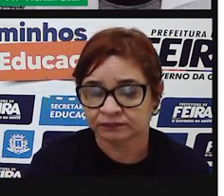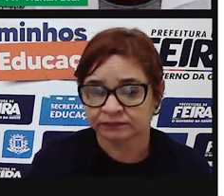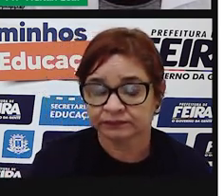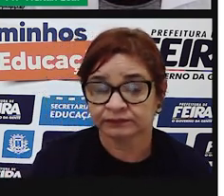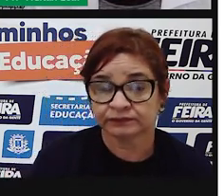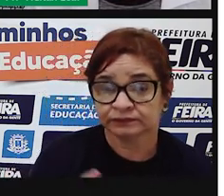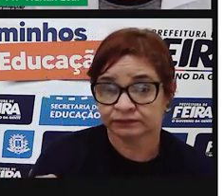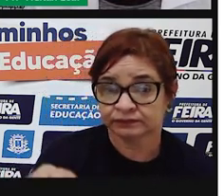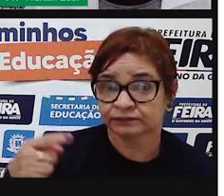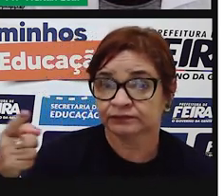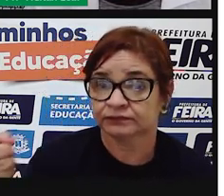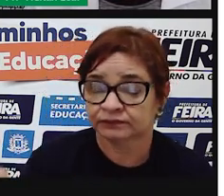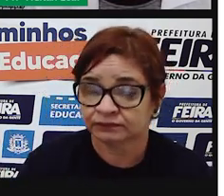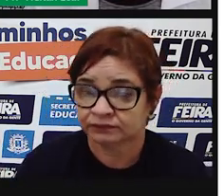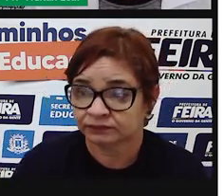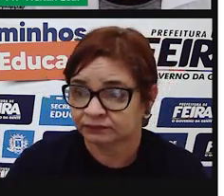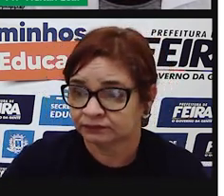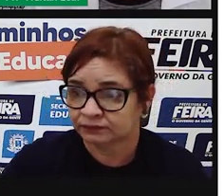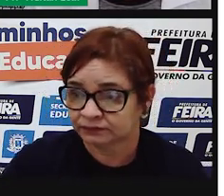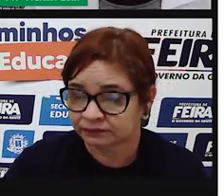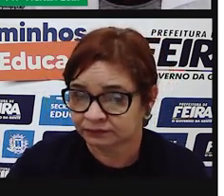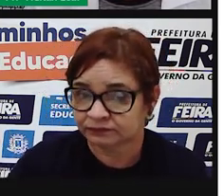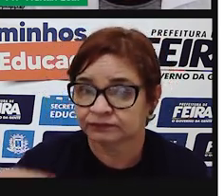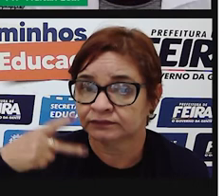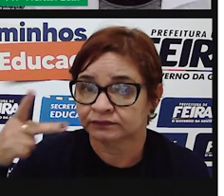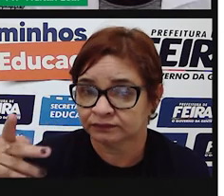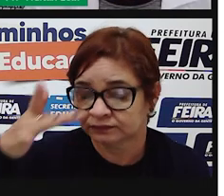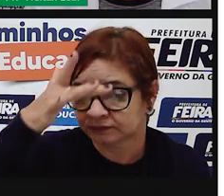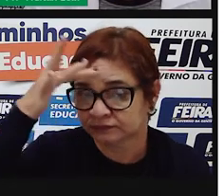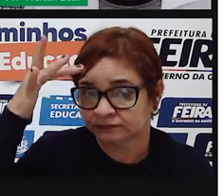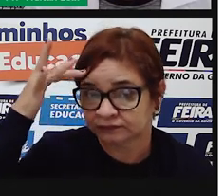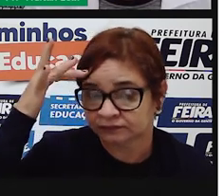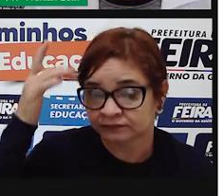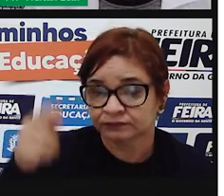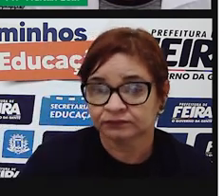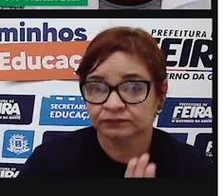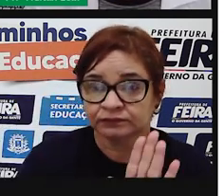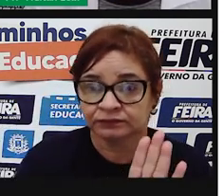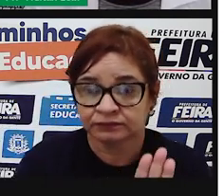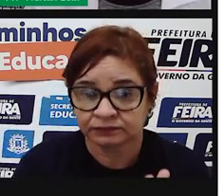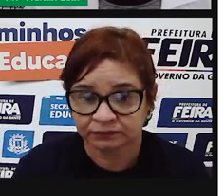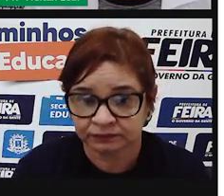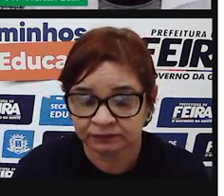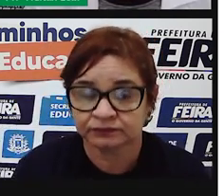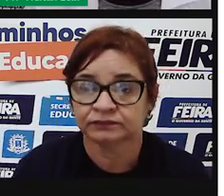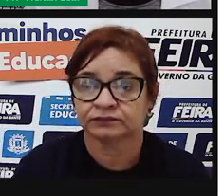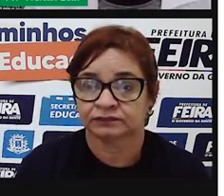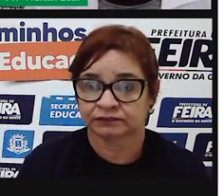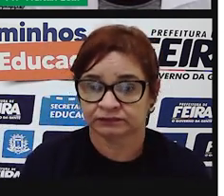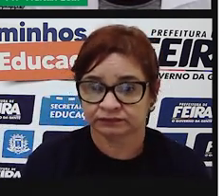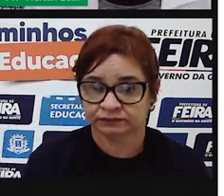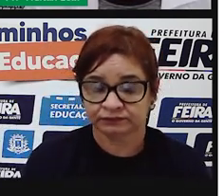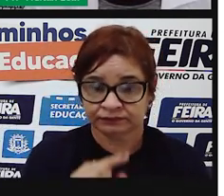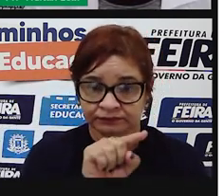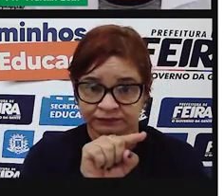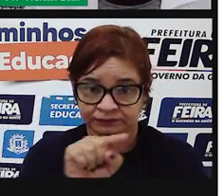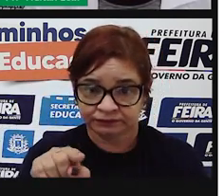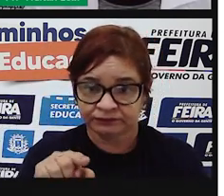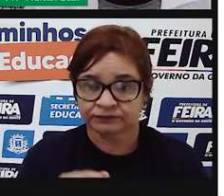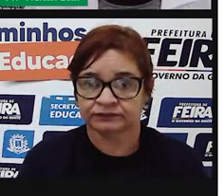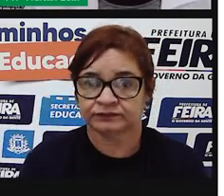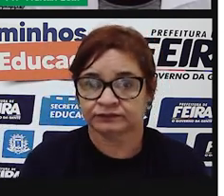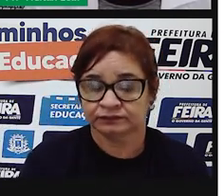de alguém, de um personagem no diálogo, é representada diretamente, utiliza-se o travessão.